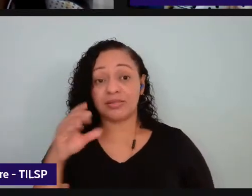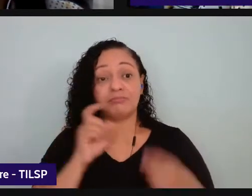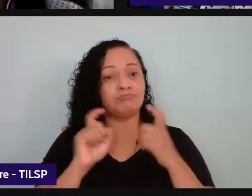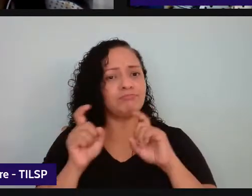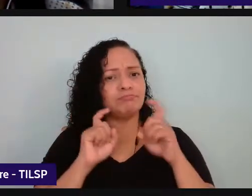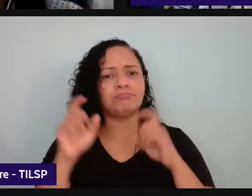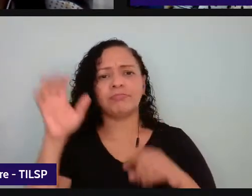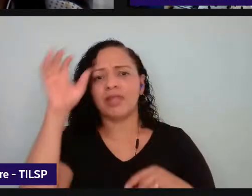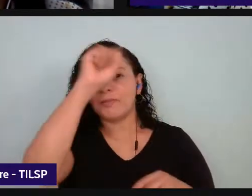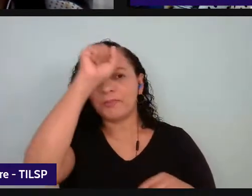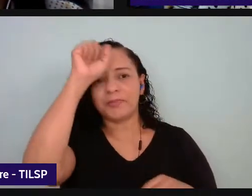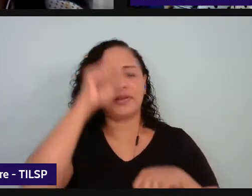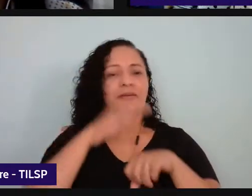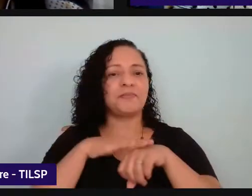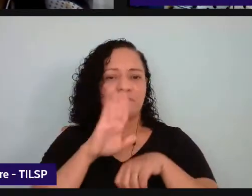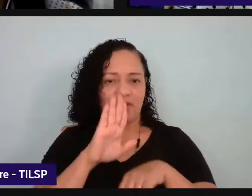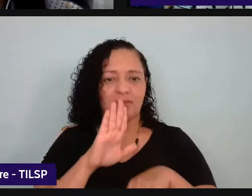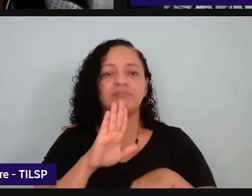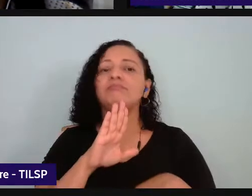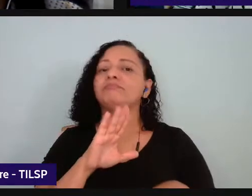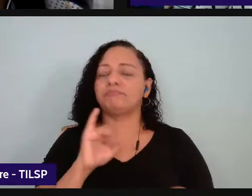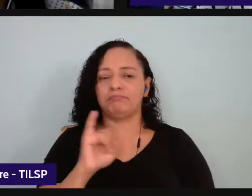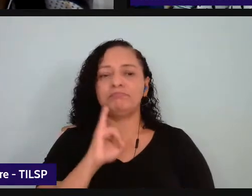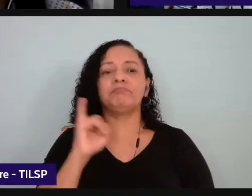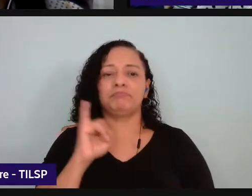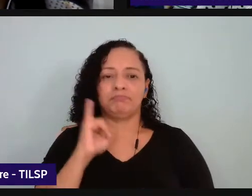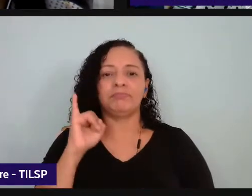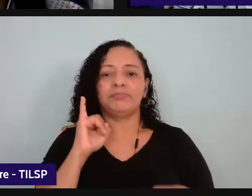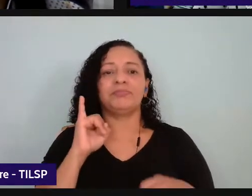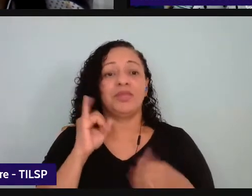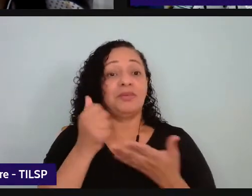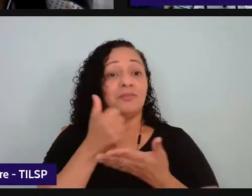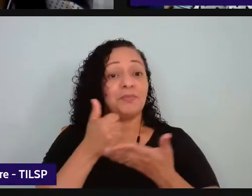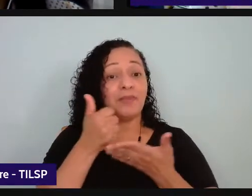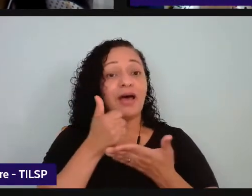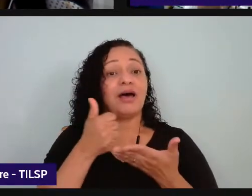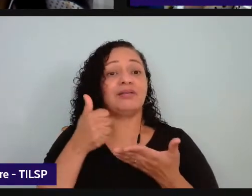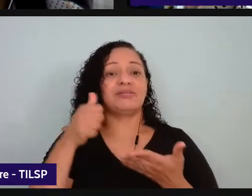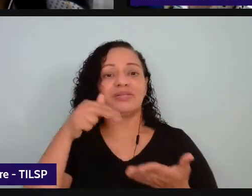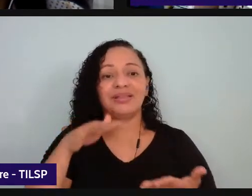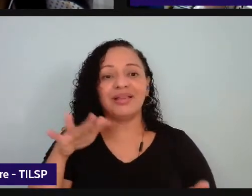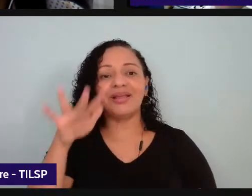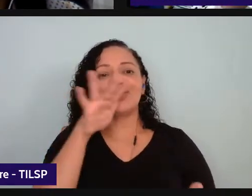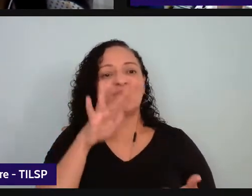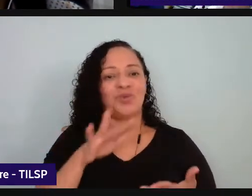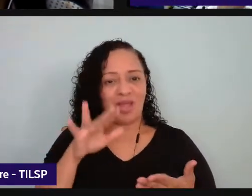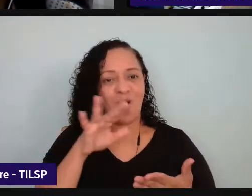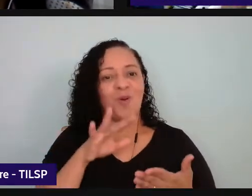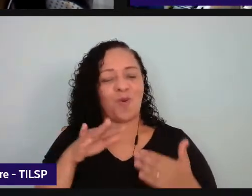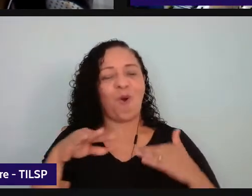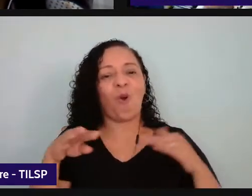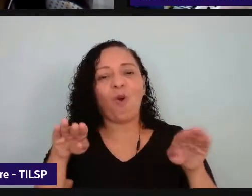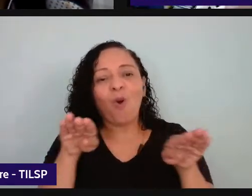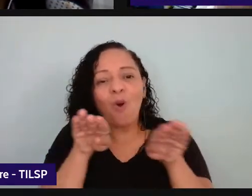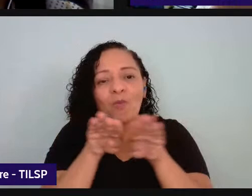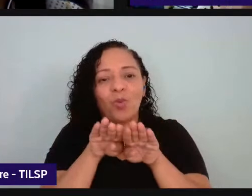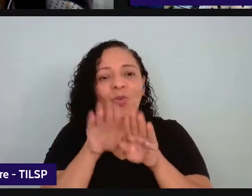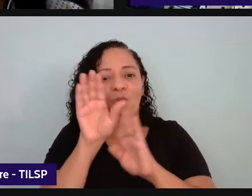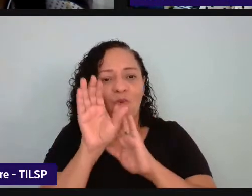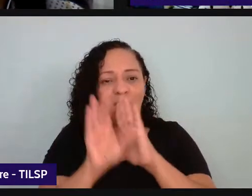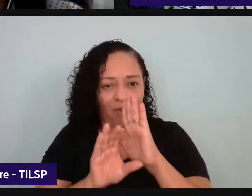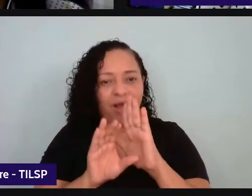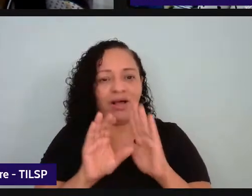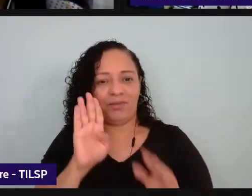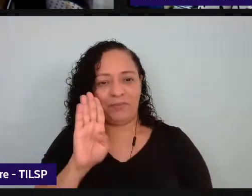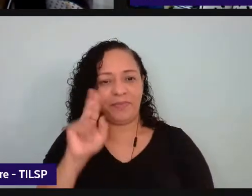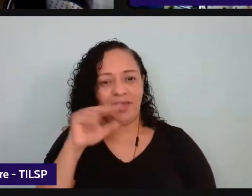e esse é um movimento com a base nacional como um curricular e a minha pergunta final vai ser nesse sentido eu quero